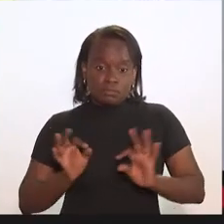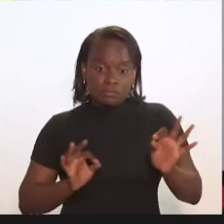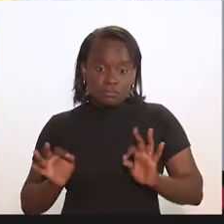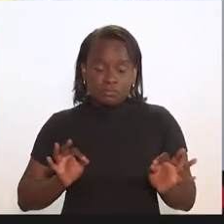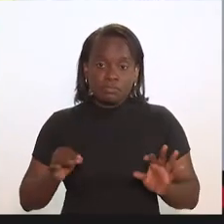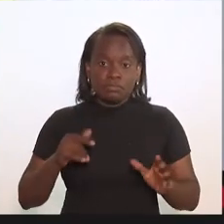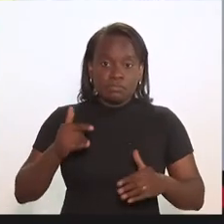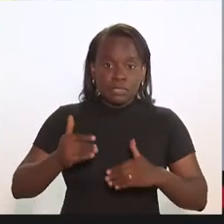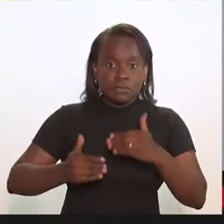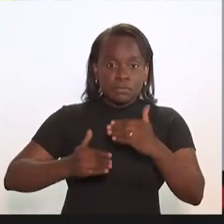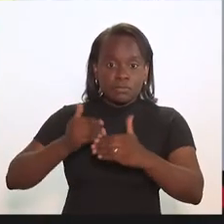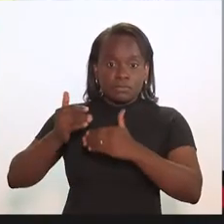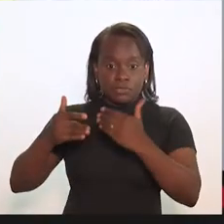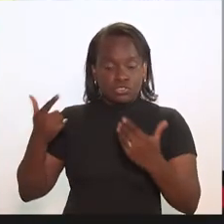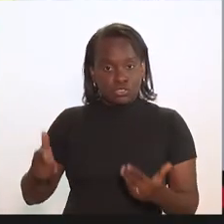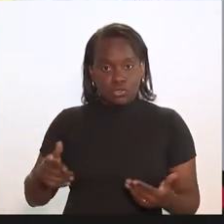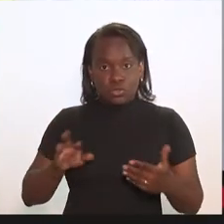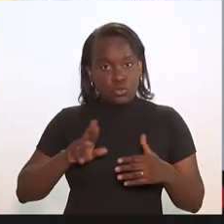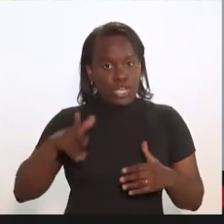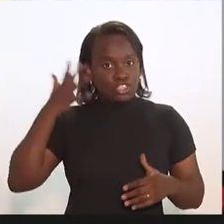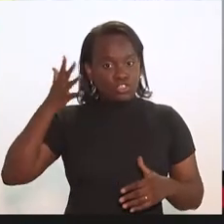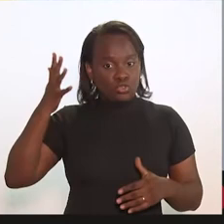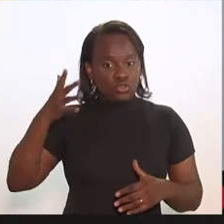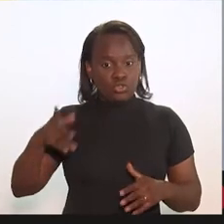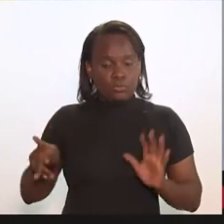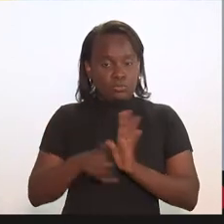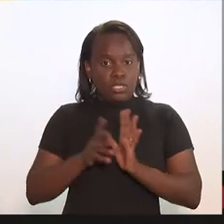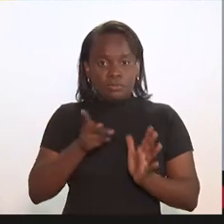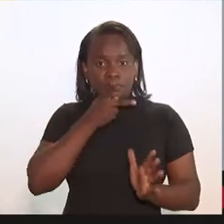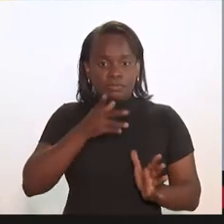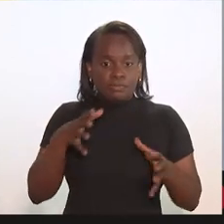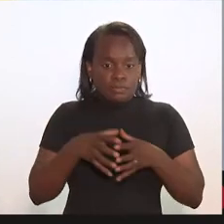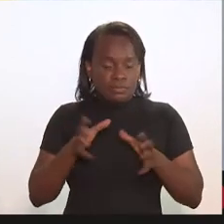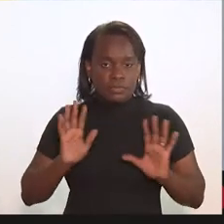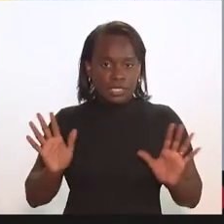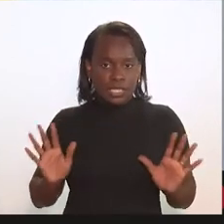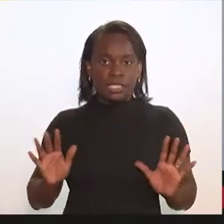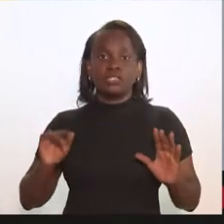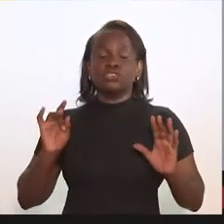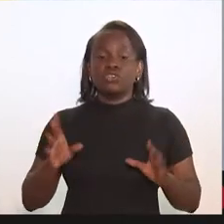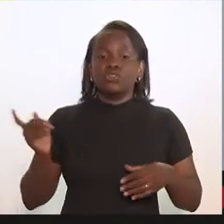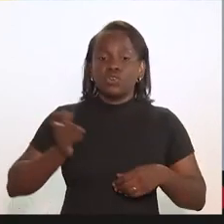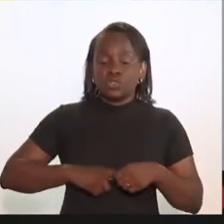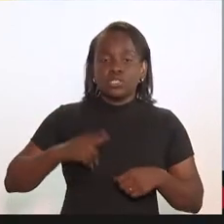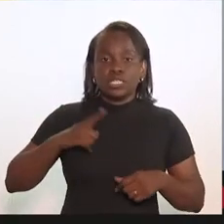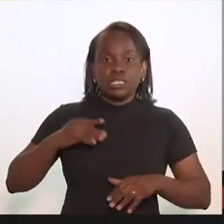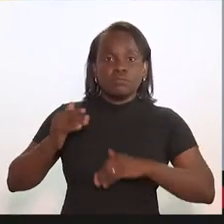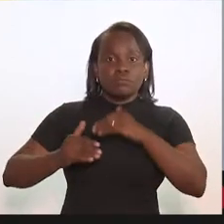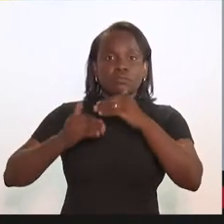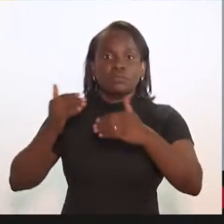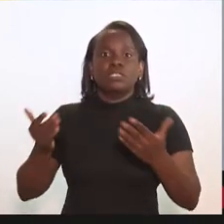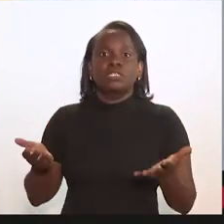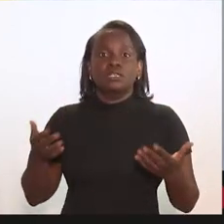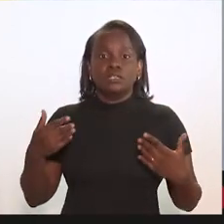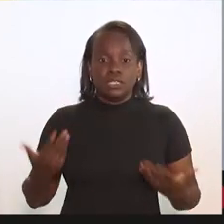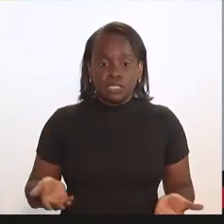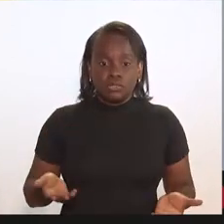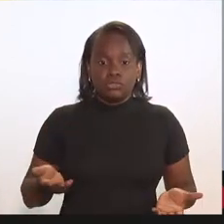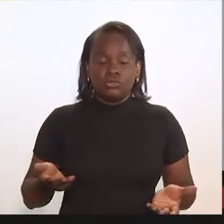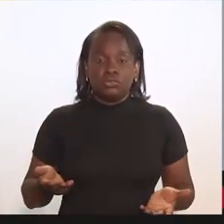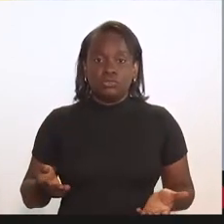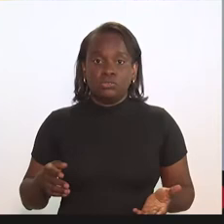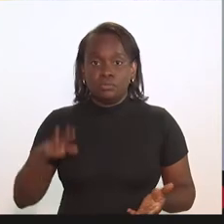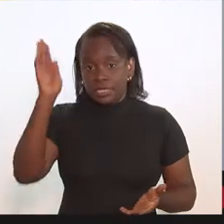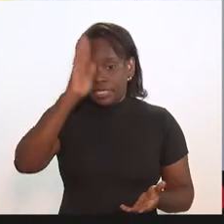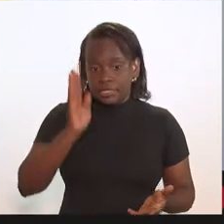uma projeção do setor. Eu não quero fazer nenhum discurso partidário, não se trata disso. A gente voltou a ter uma projeção do setor quando